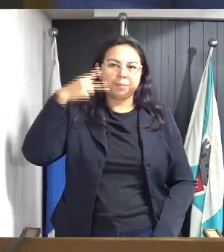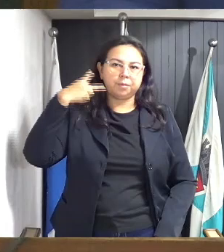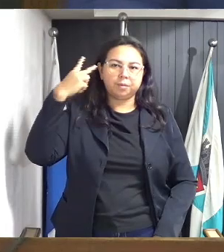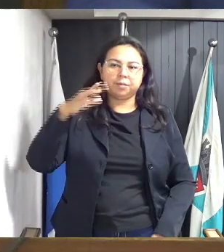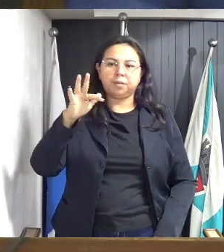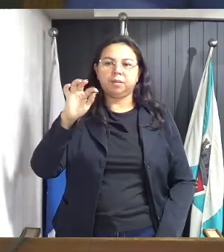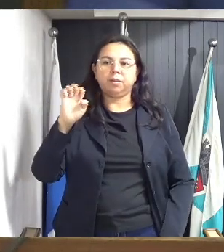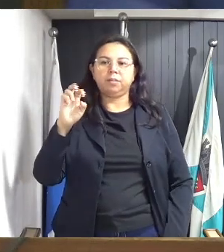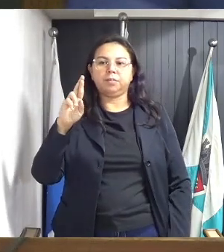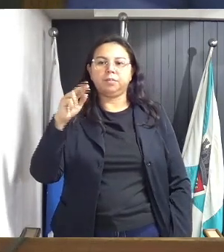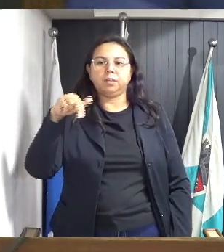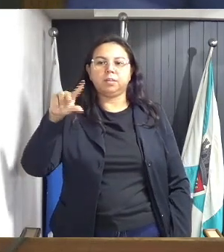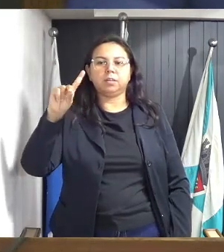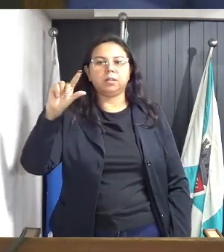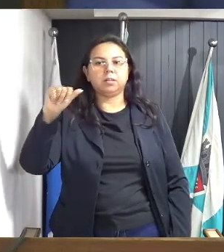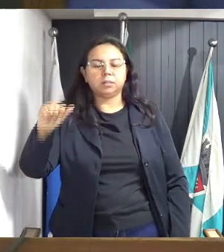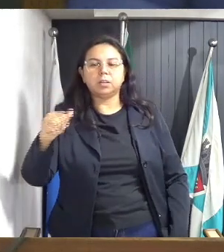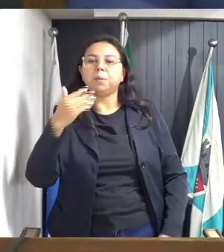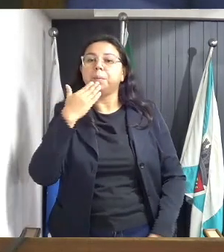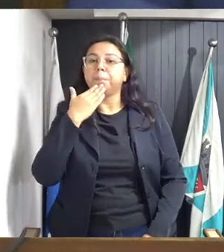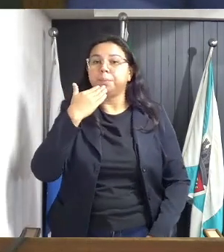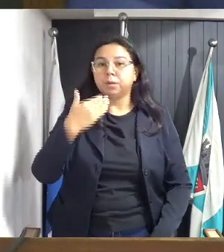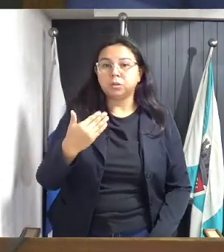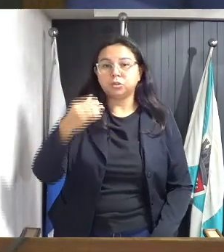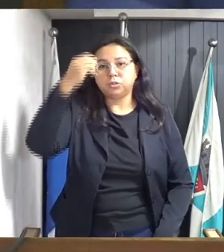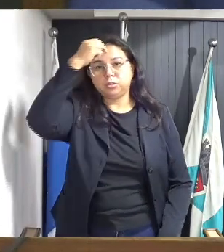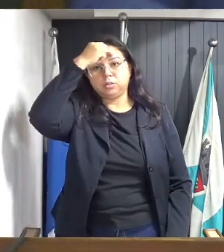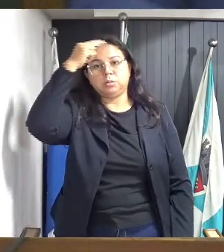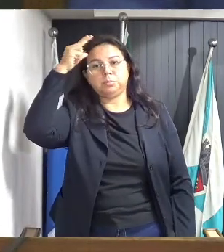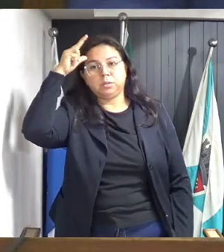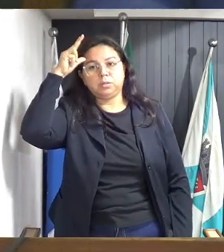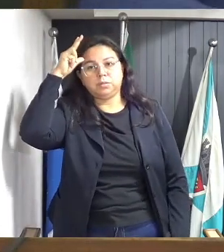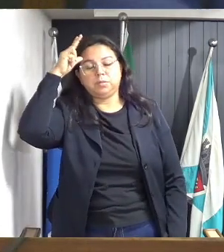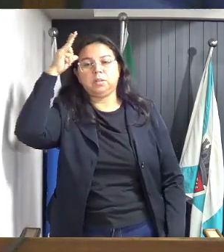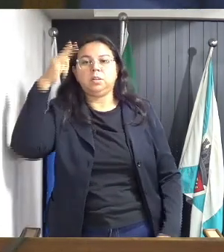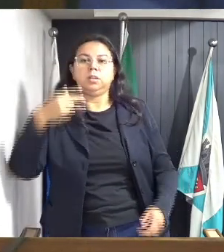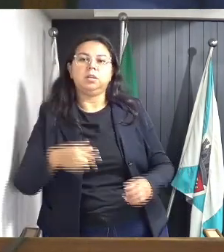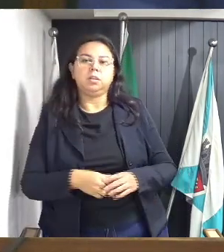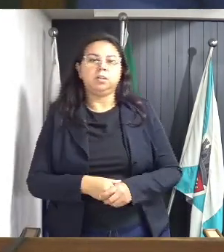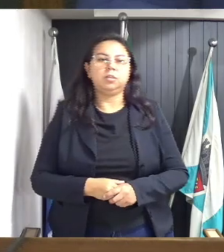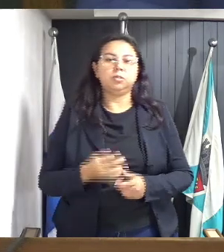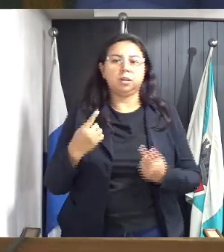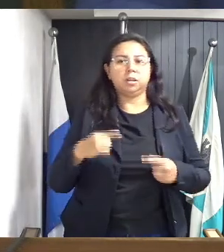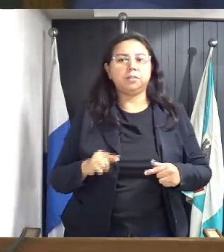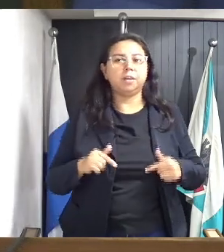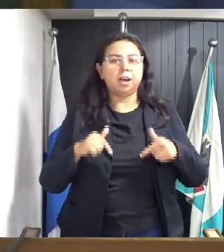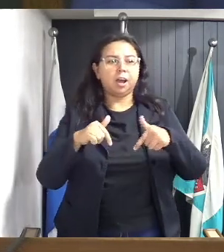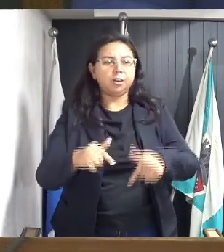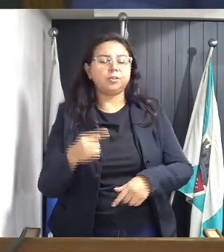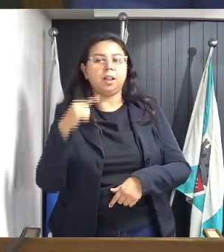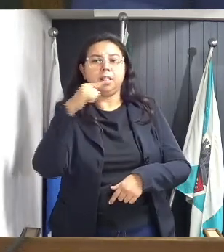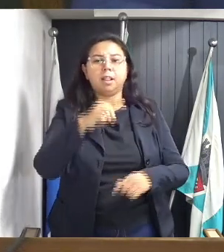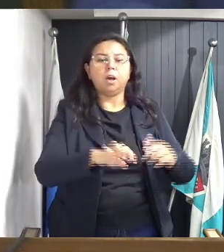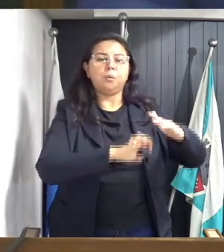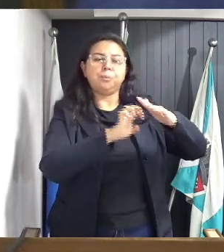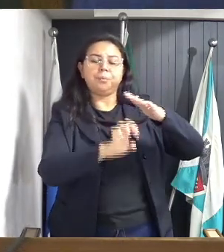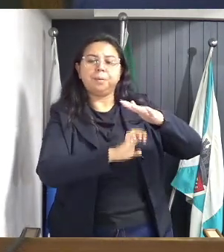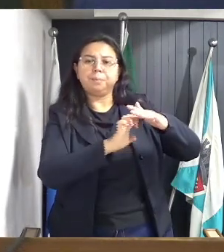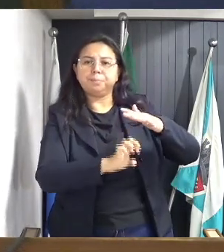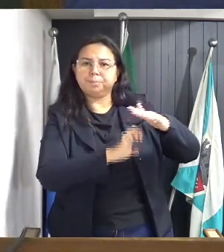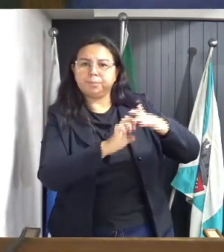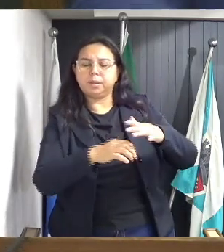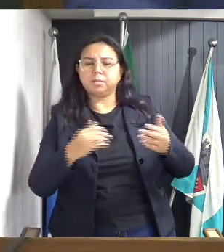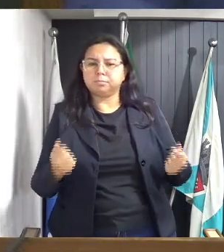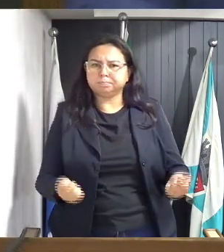Fernando Isabel da Costa, solicitando ao excelentíssimo senhor prefeito, sua intervenção junto à concessionária, o sentido de